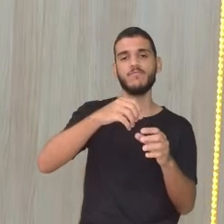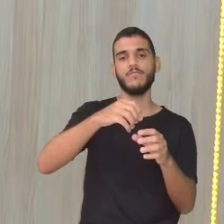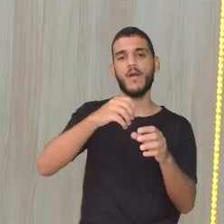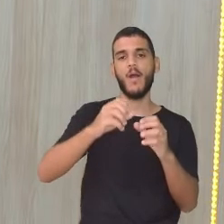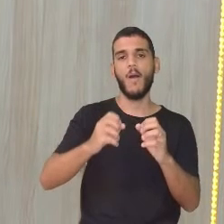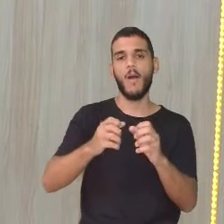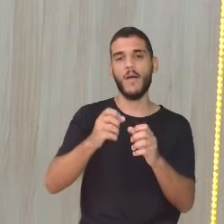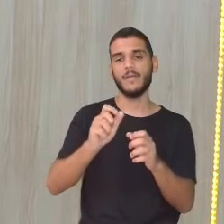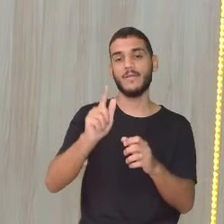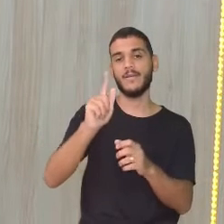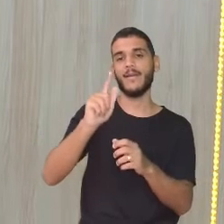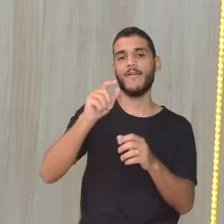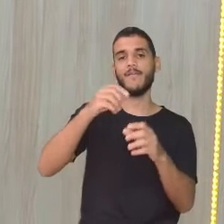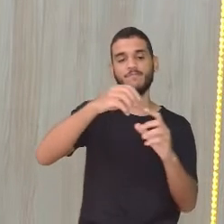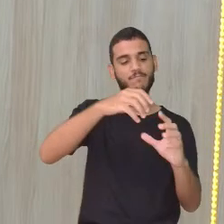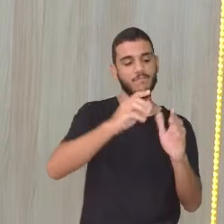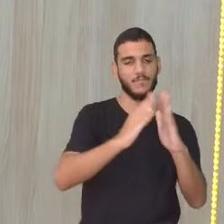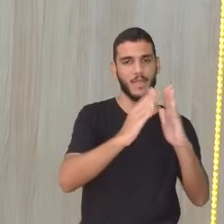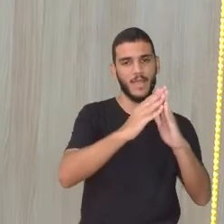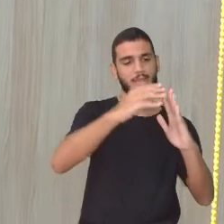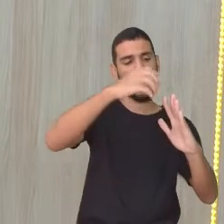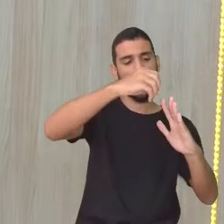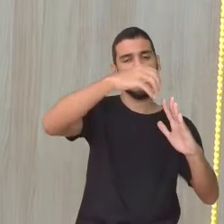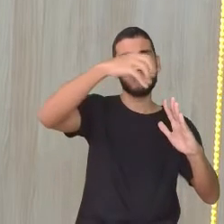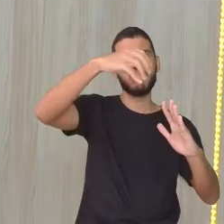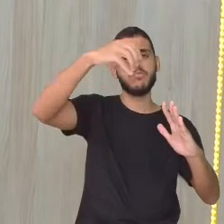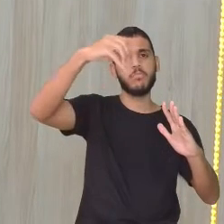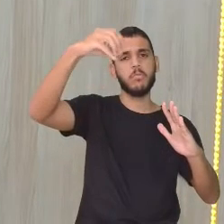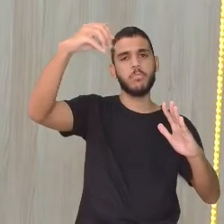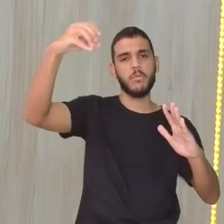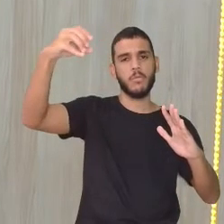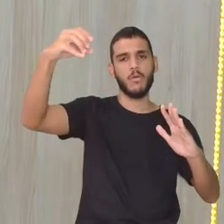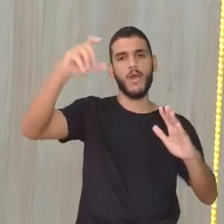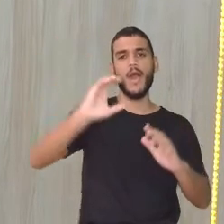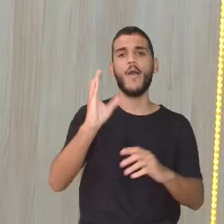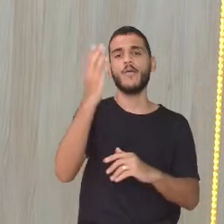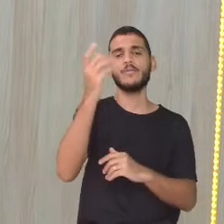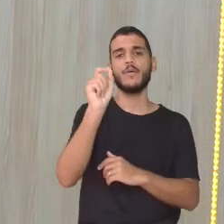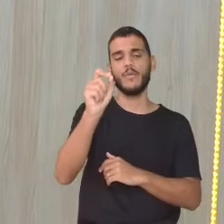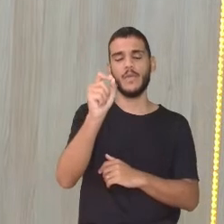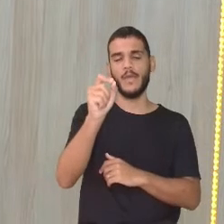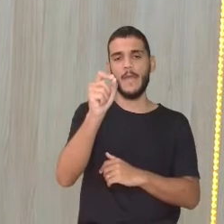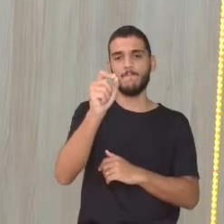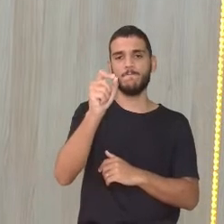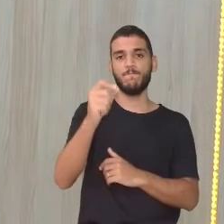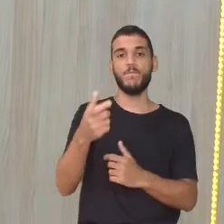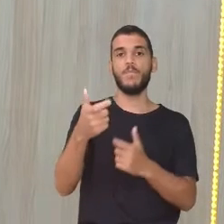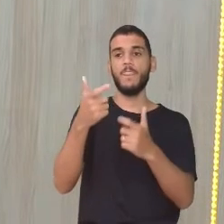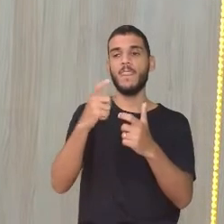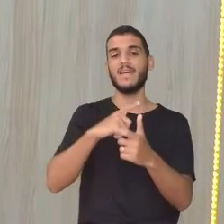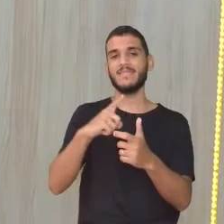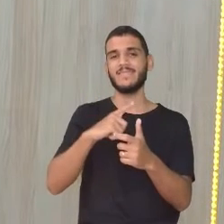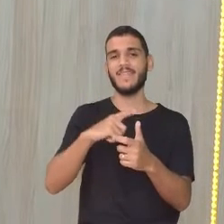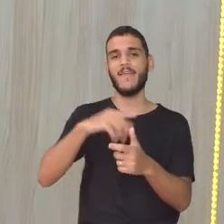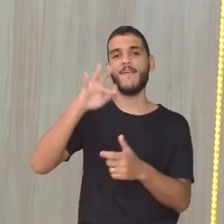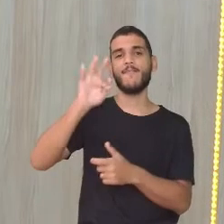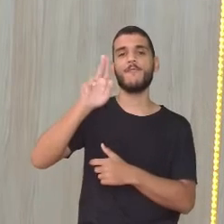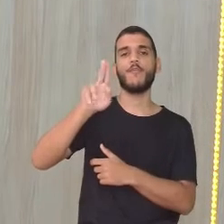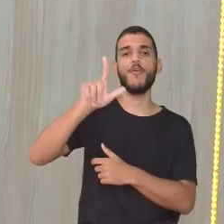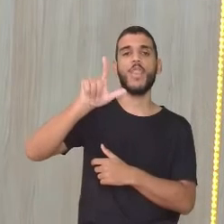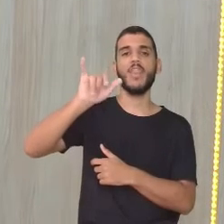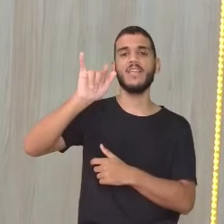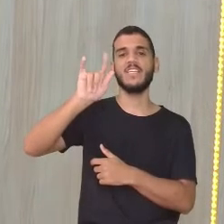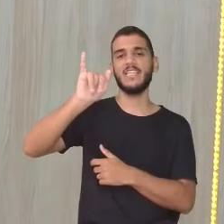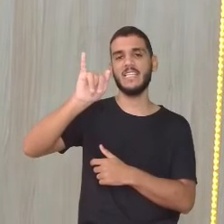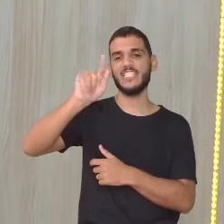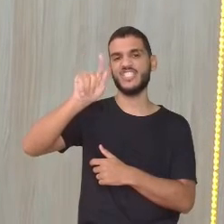Então, nesses locais existiam duas borboletinhas. É a mesma espécie, né? Mas era